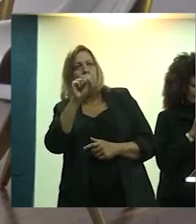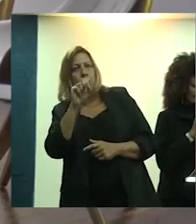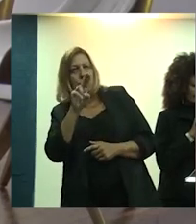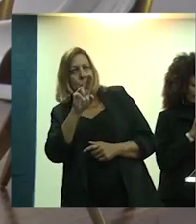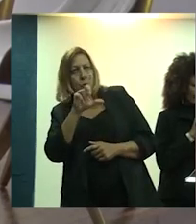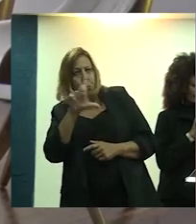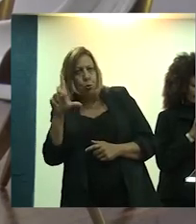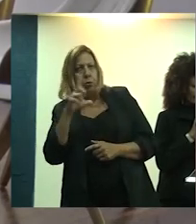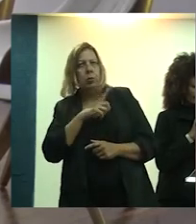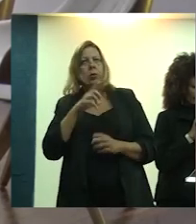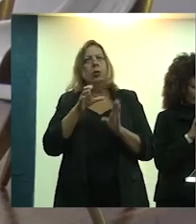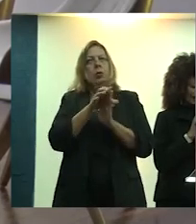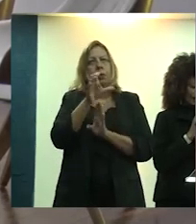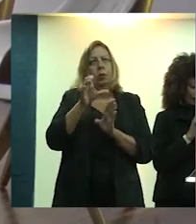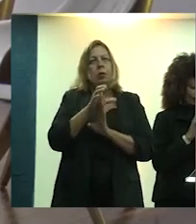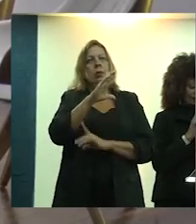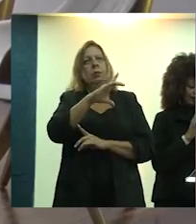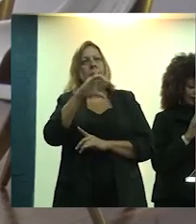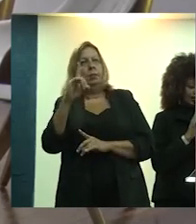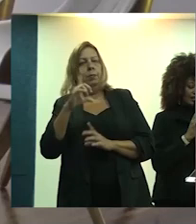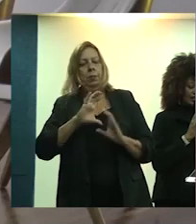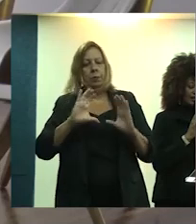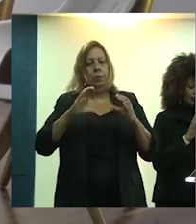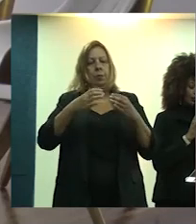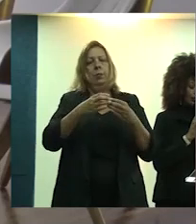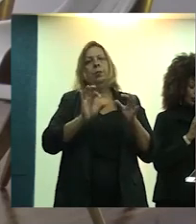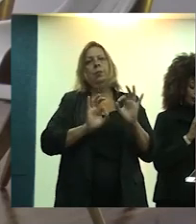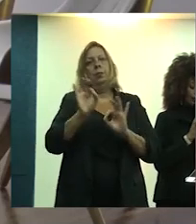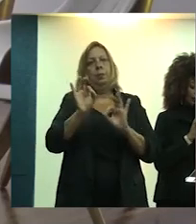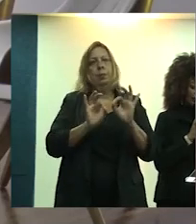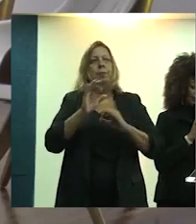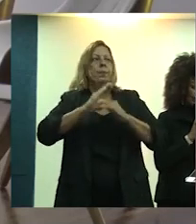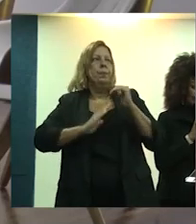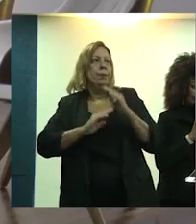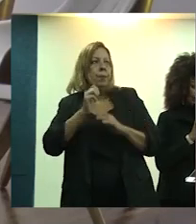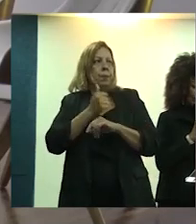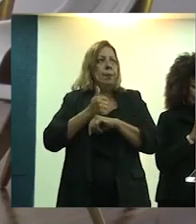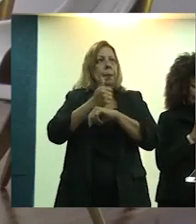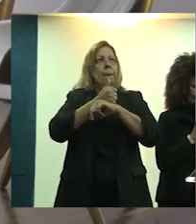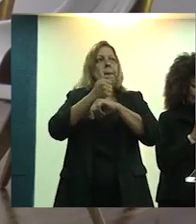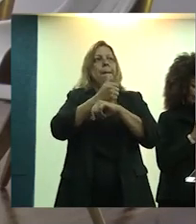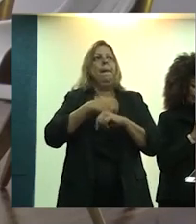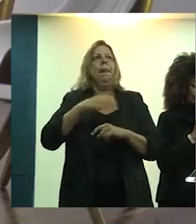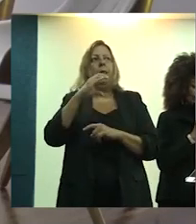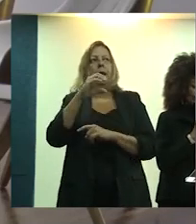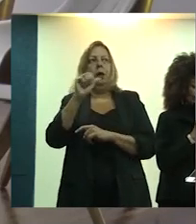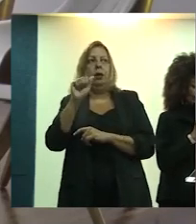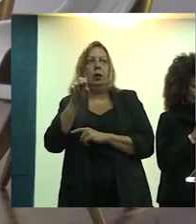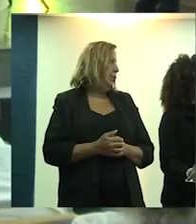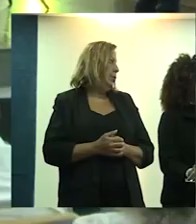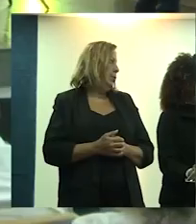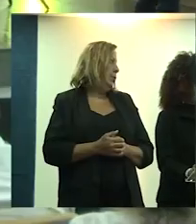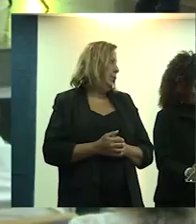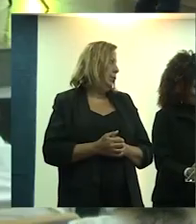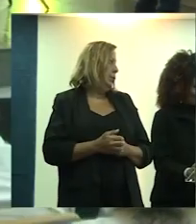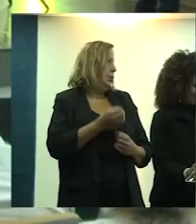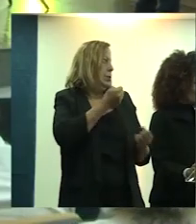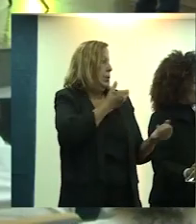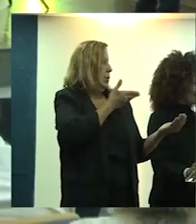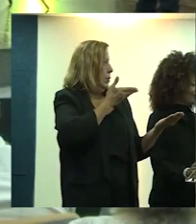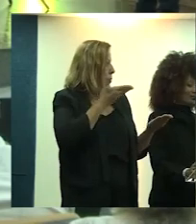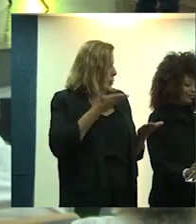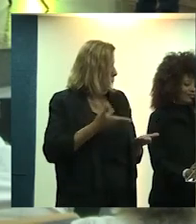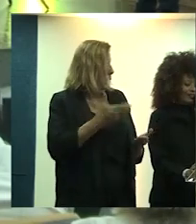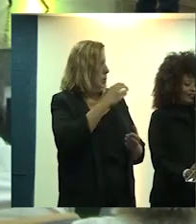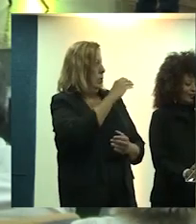conselheiro e coordenador da Comissão de Exercício Profissional do CAL Rio Grande do Sul. Bem-vindo,